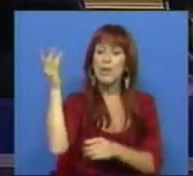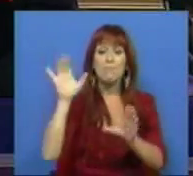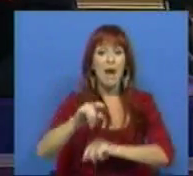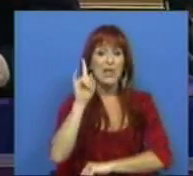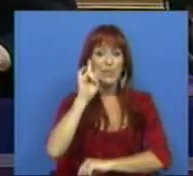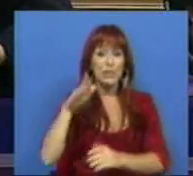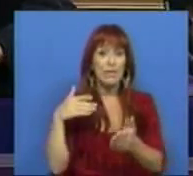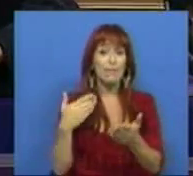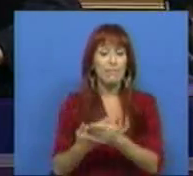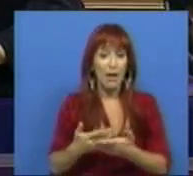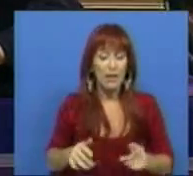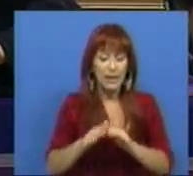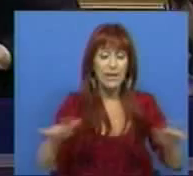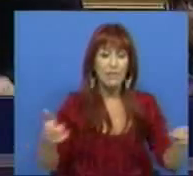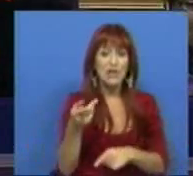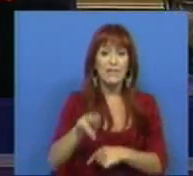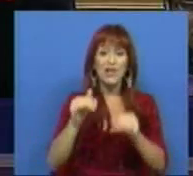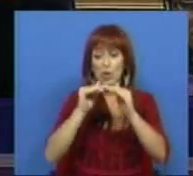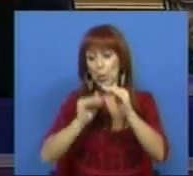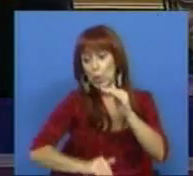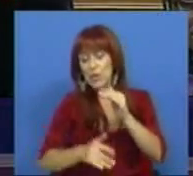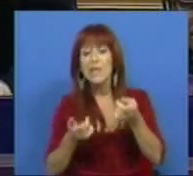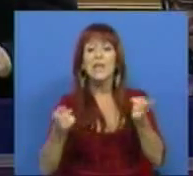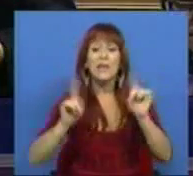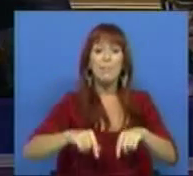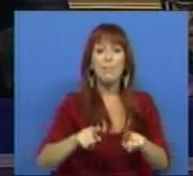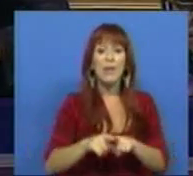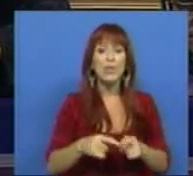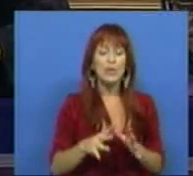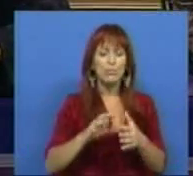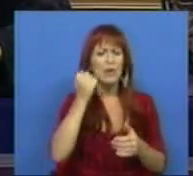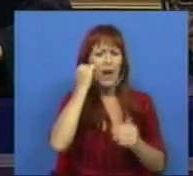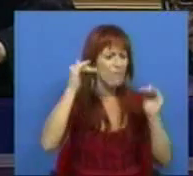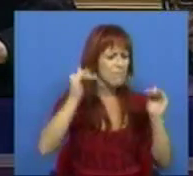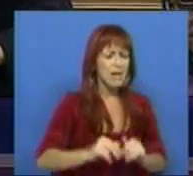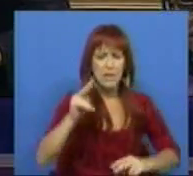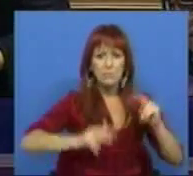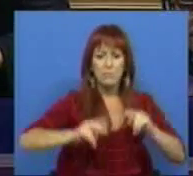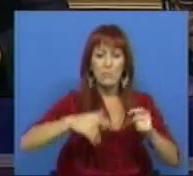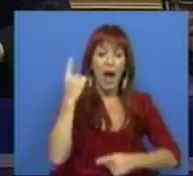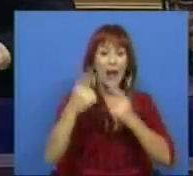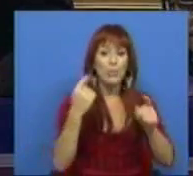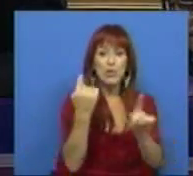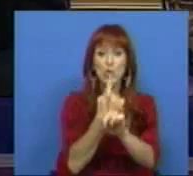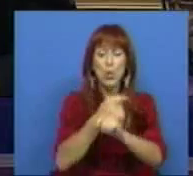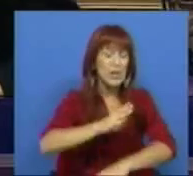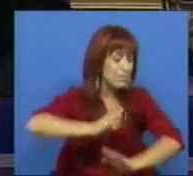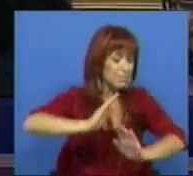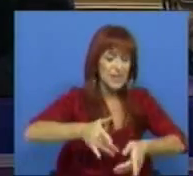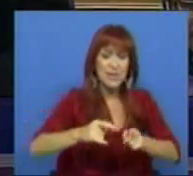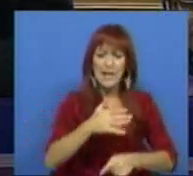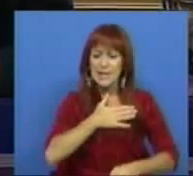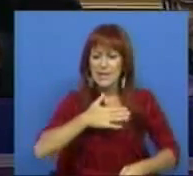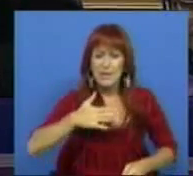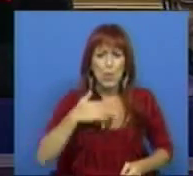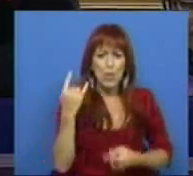mais fundamental ao nível da taxa reduzida e também para o desagravamento fiscal de alguns bens indispensáveis